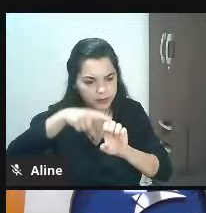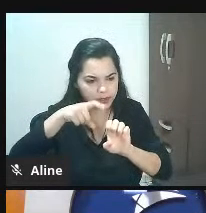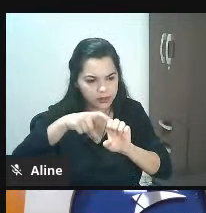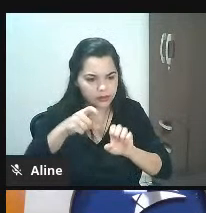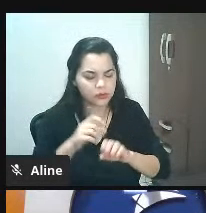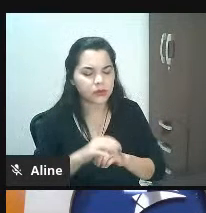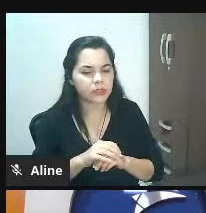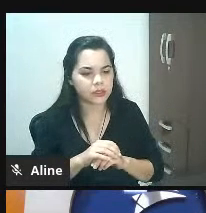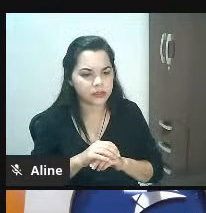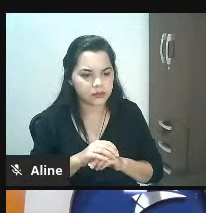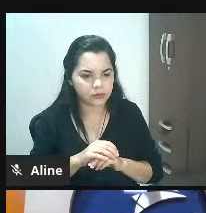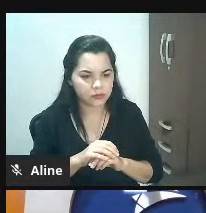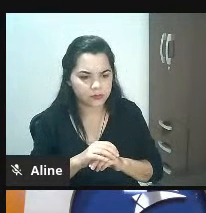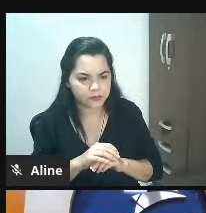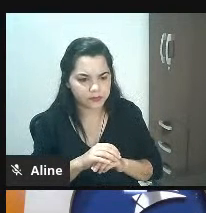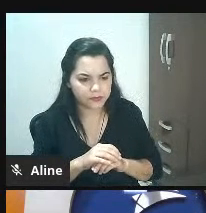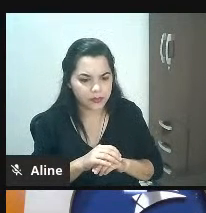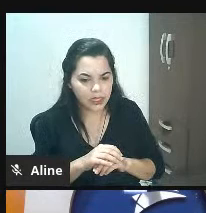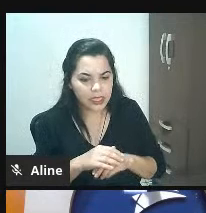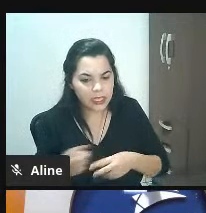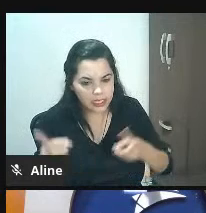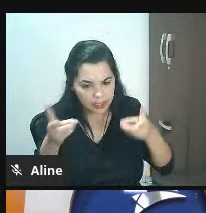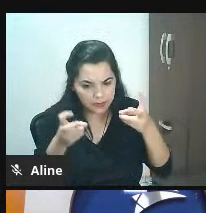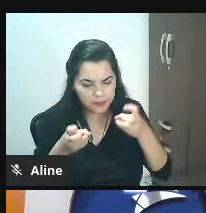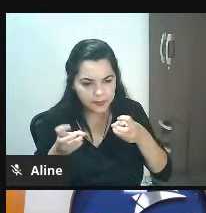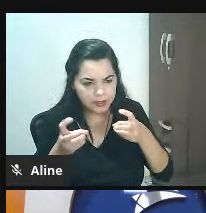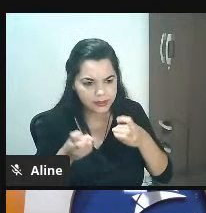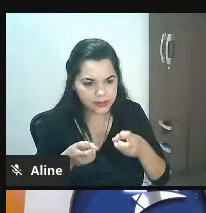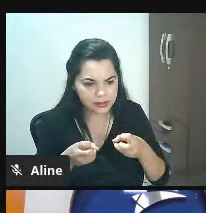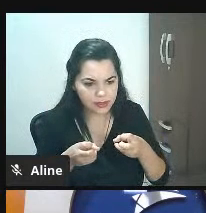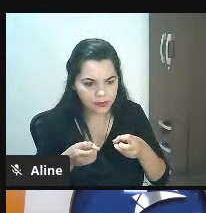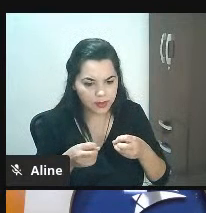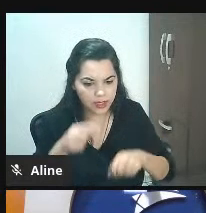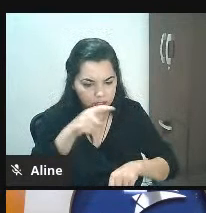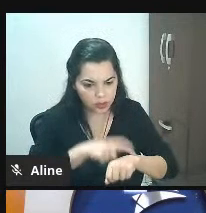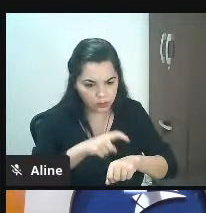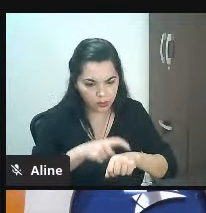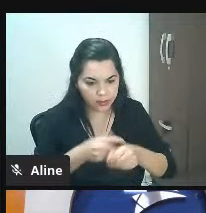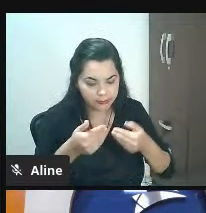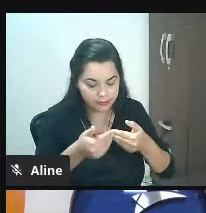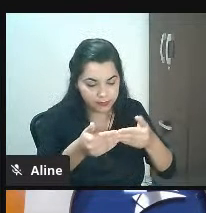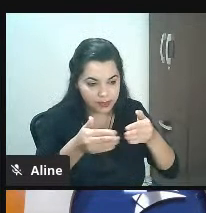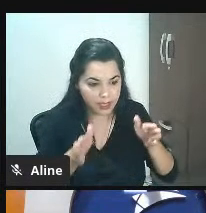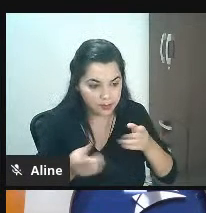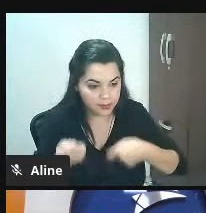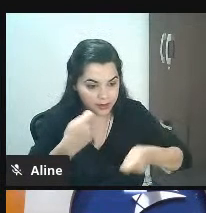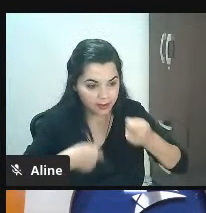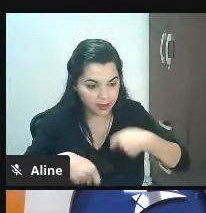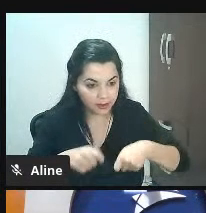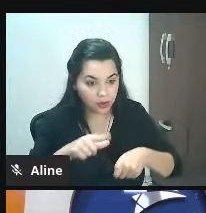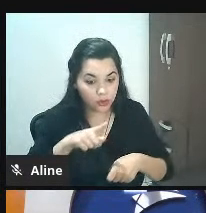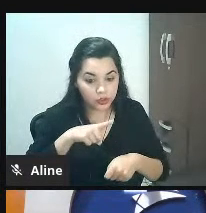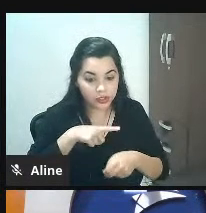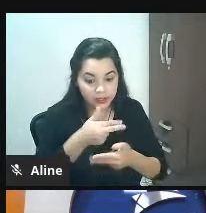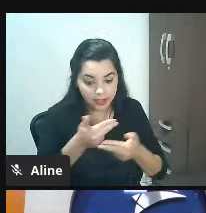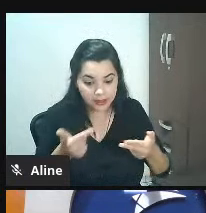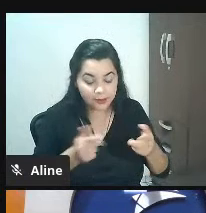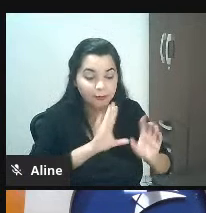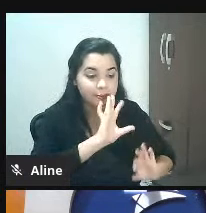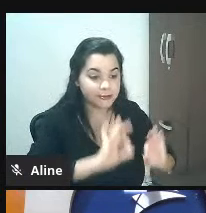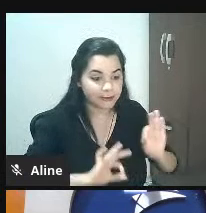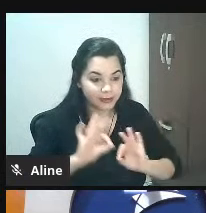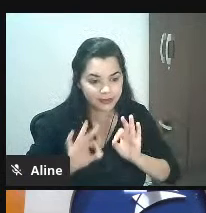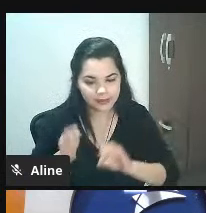que você possa fazer esse movimento pra quando a sua loja abrir tem um monte de coisa que já aconteceu